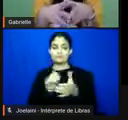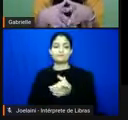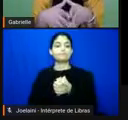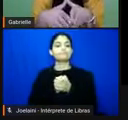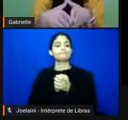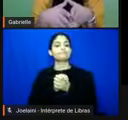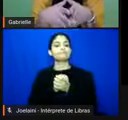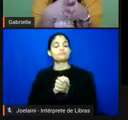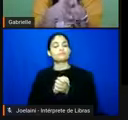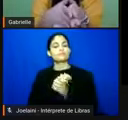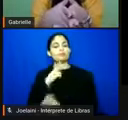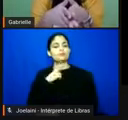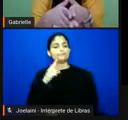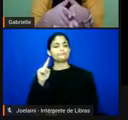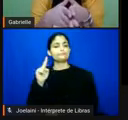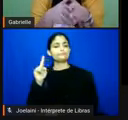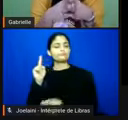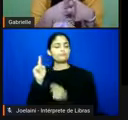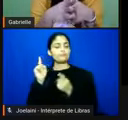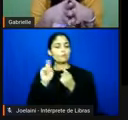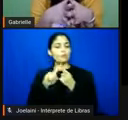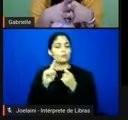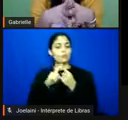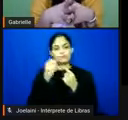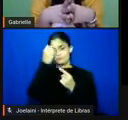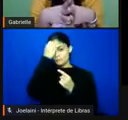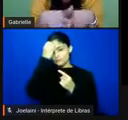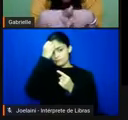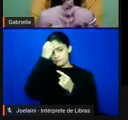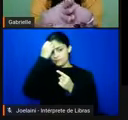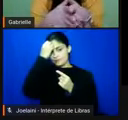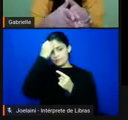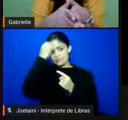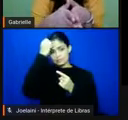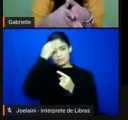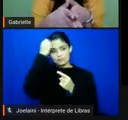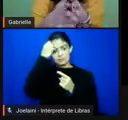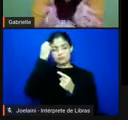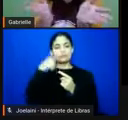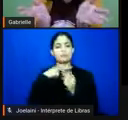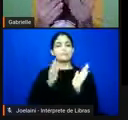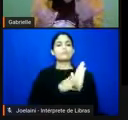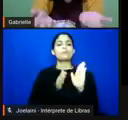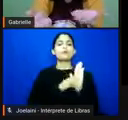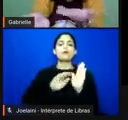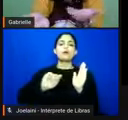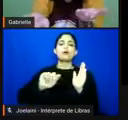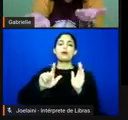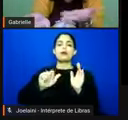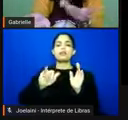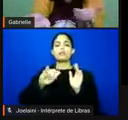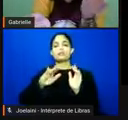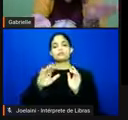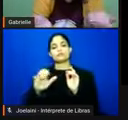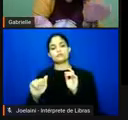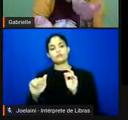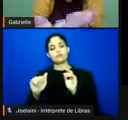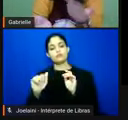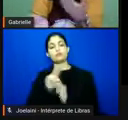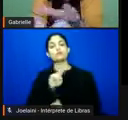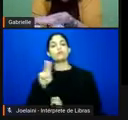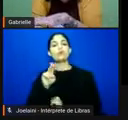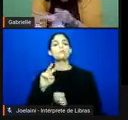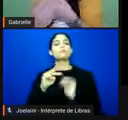Aqui, numa das reflexões, a gente tem uma delas propostas pela Alicia, que faz o nome, é o